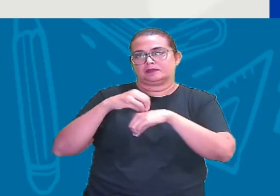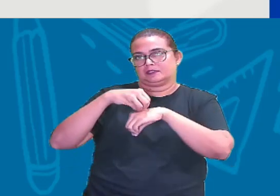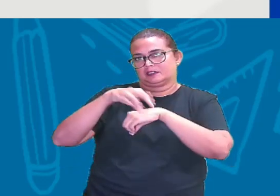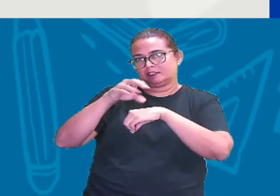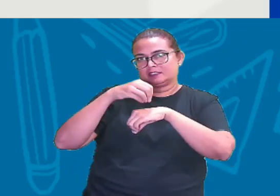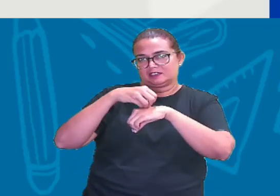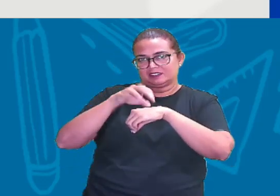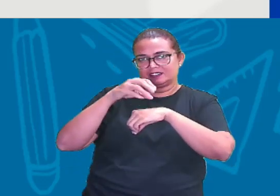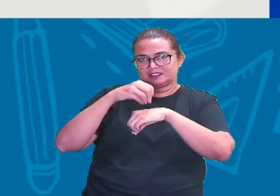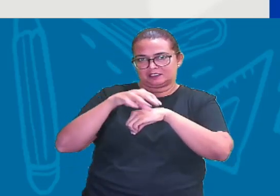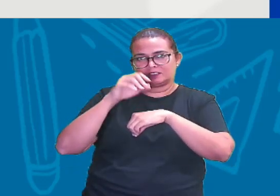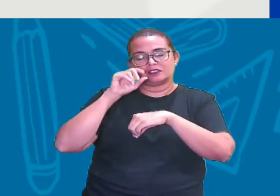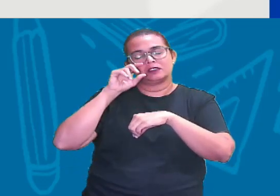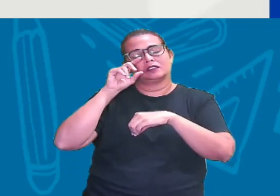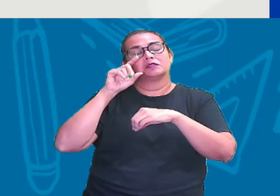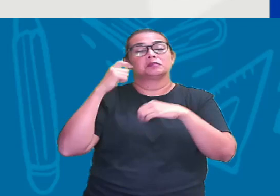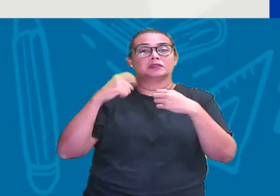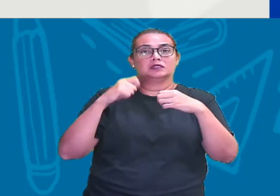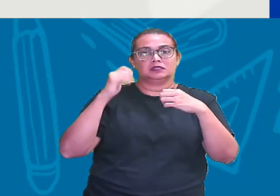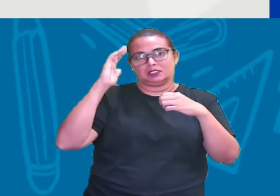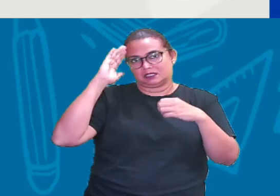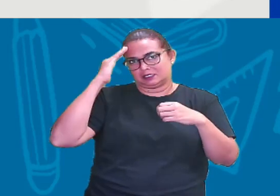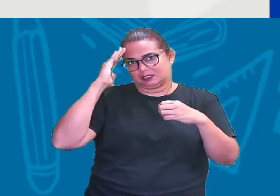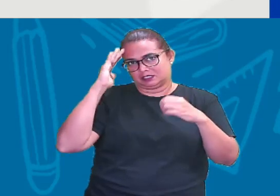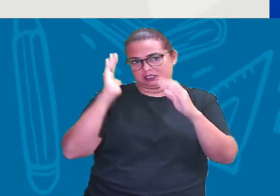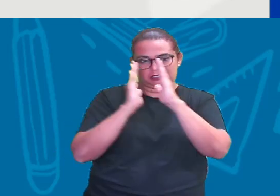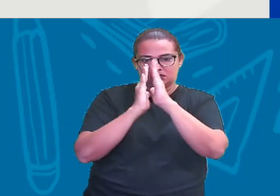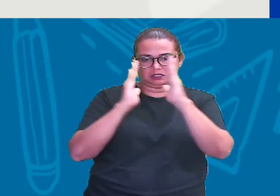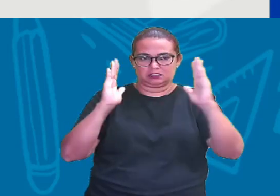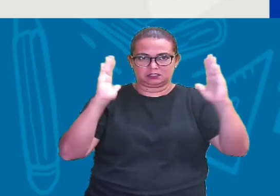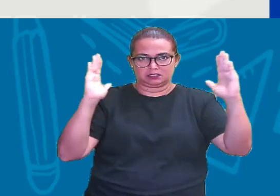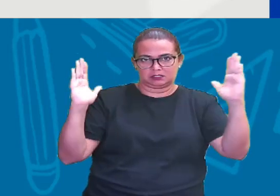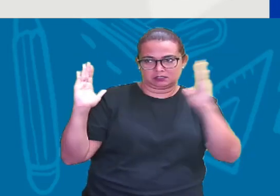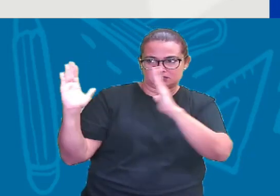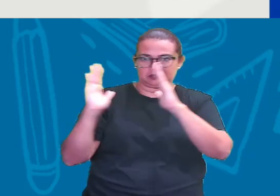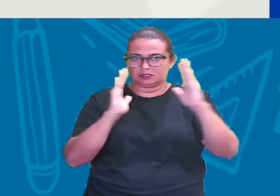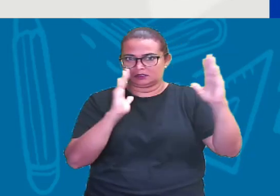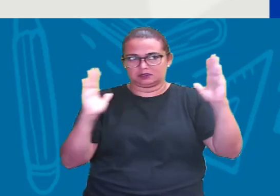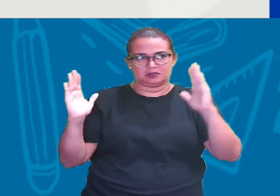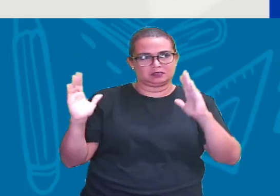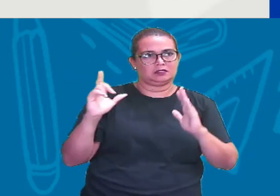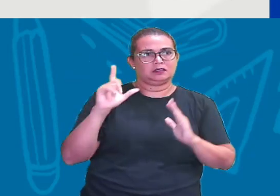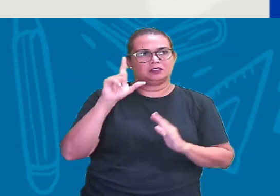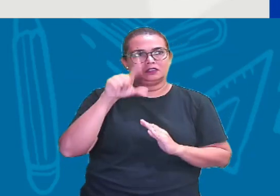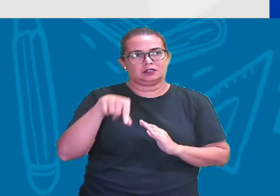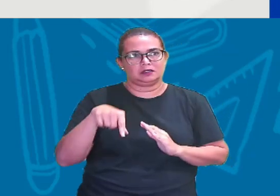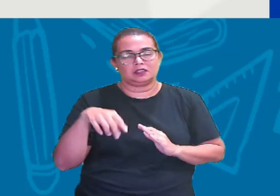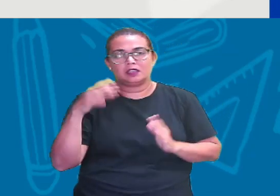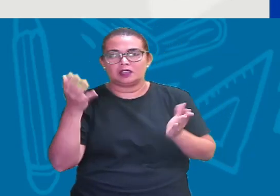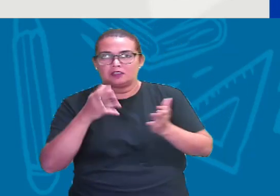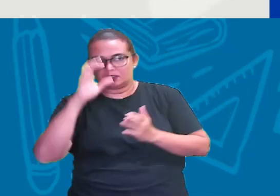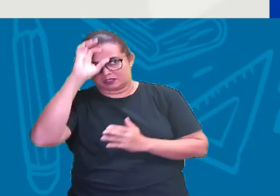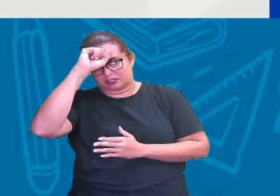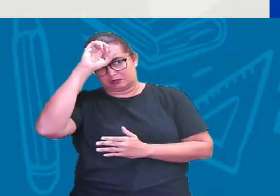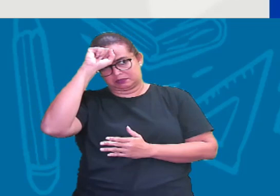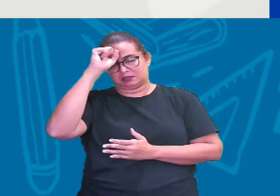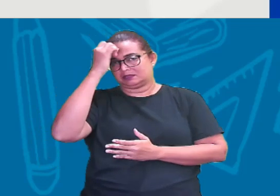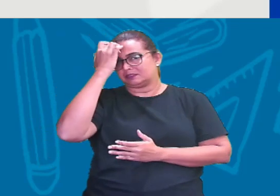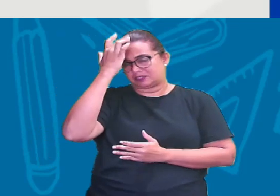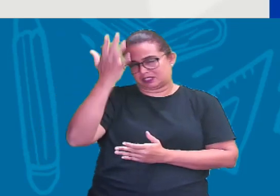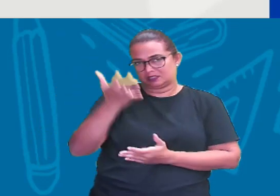Essa localização De números Na reta numérica É o nosso assunto Não é